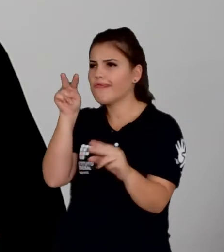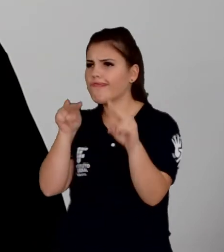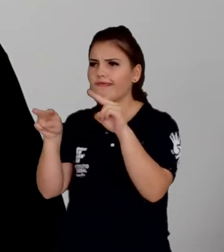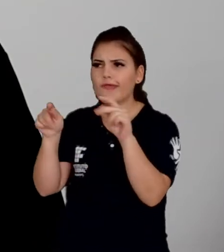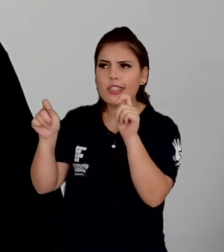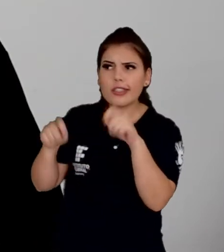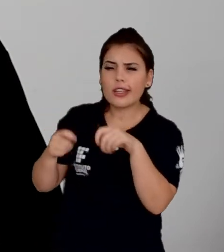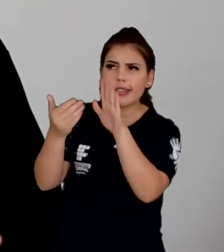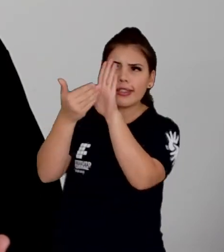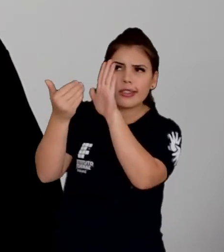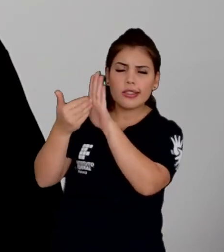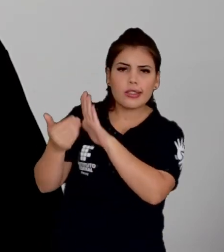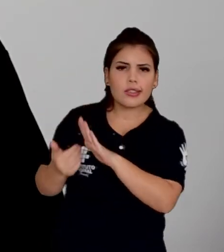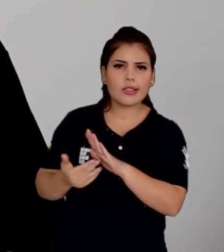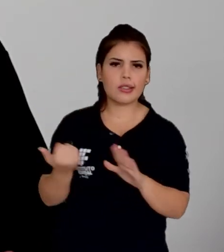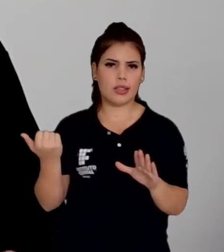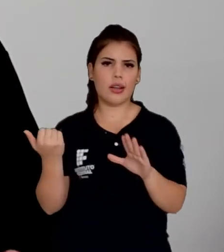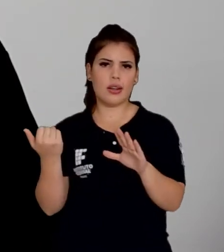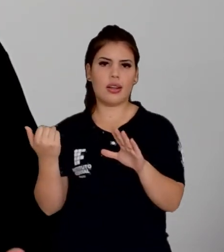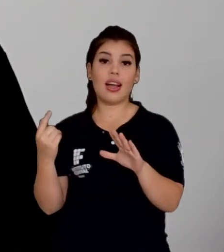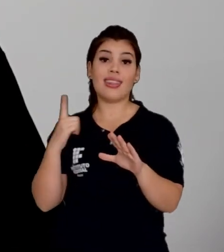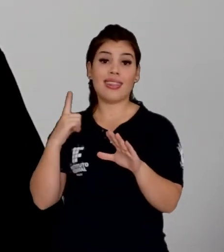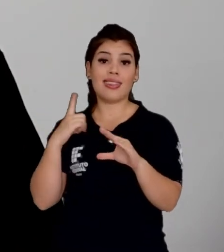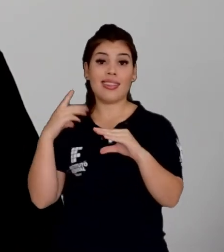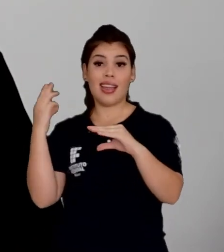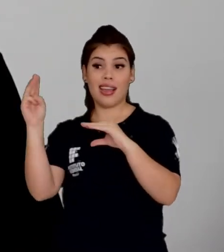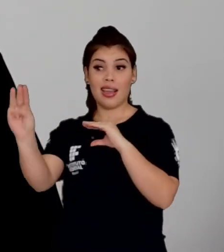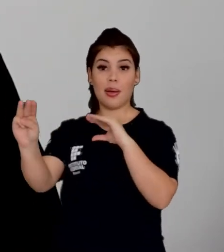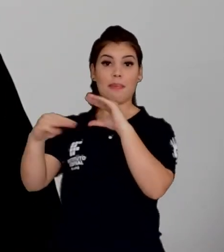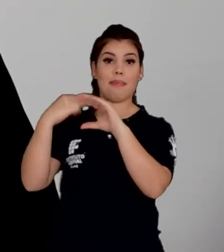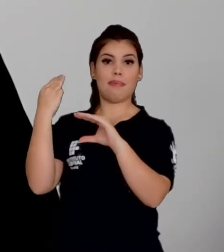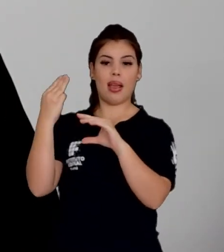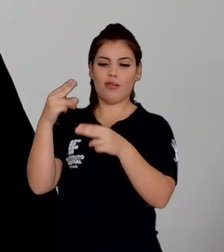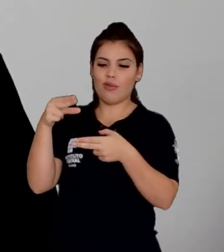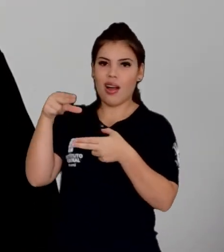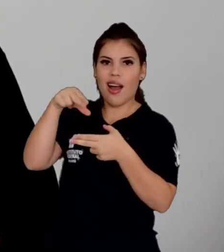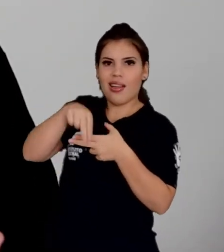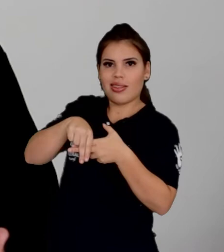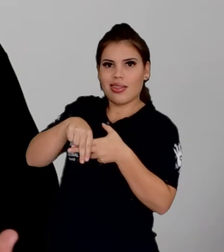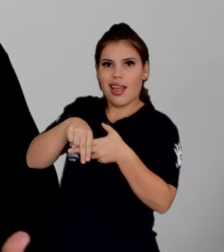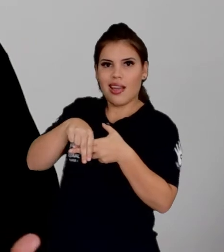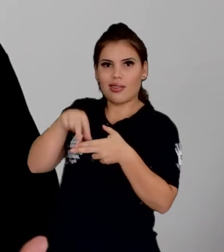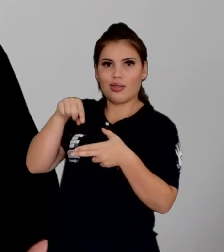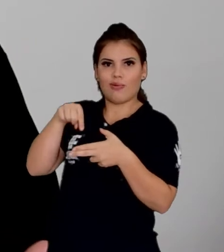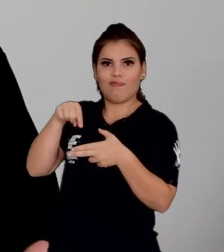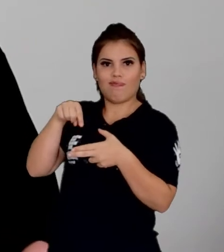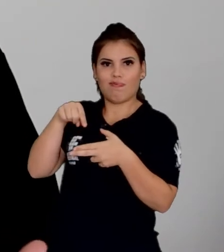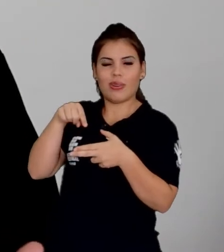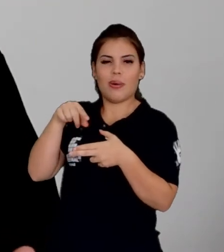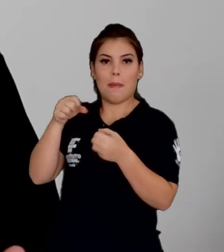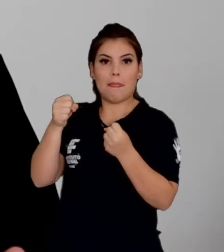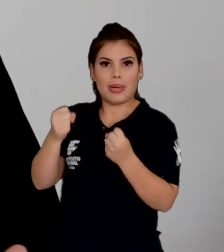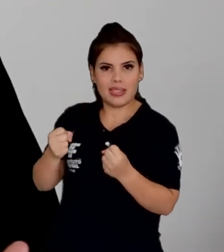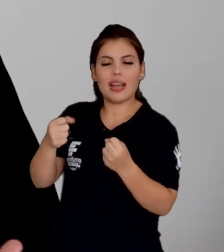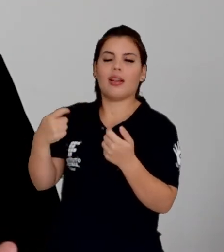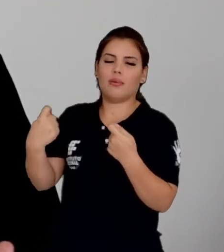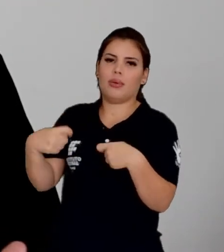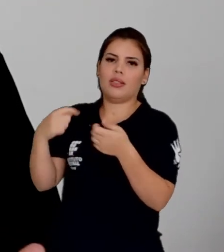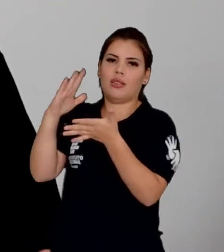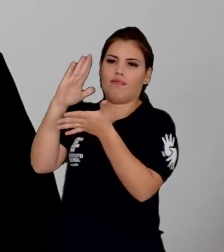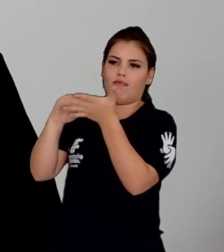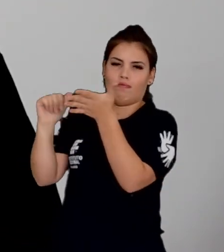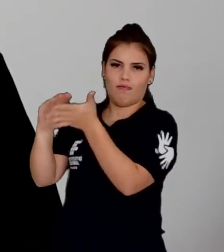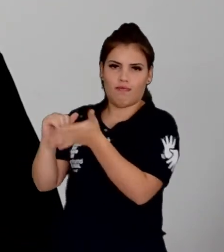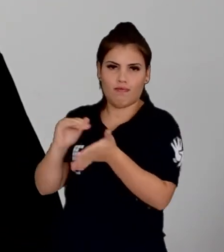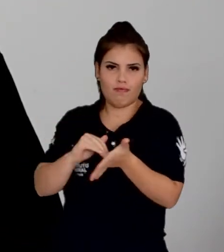verificar mensagens que foram recebidas nos seus e-mails que têm anexos muito grandes, para poder fazer esse filtro e